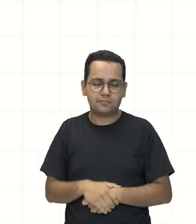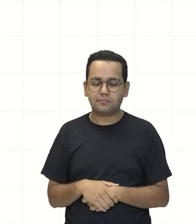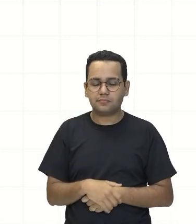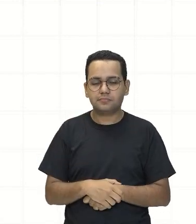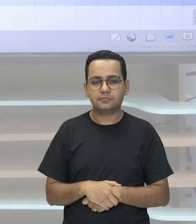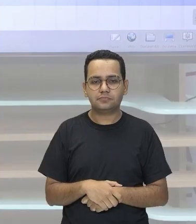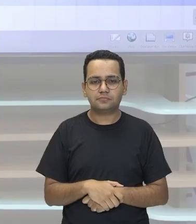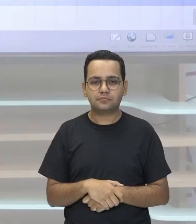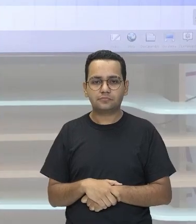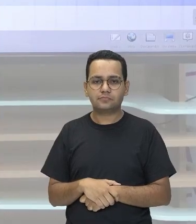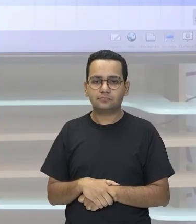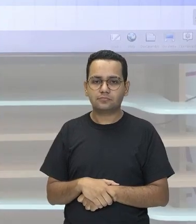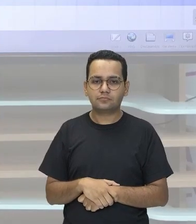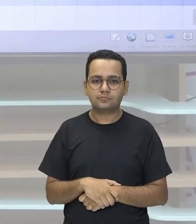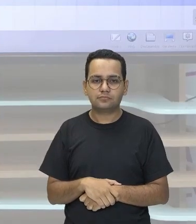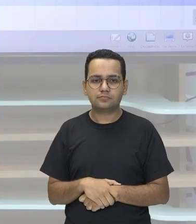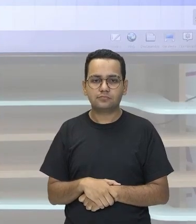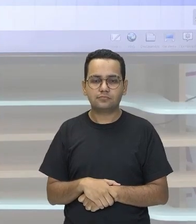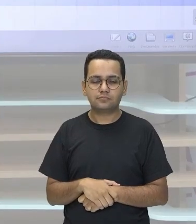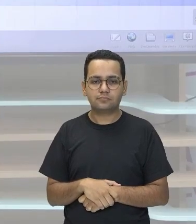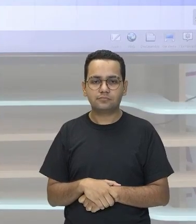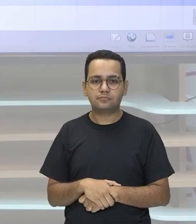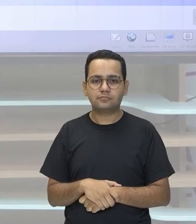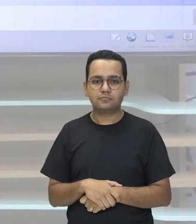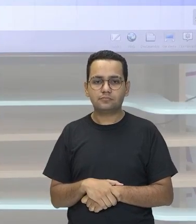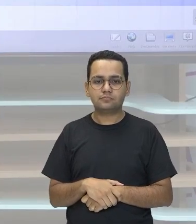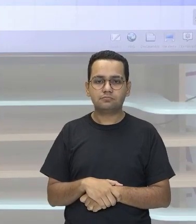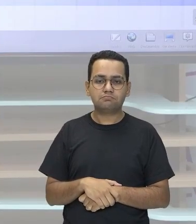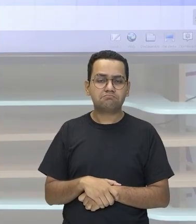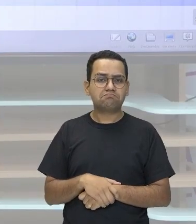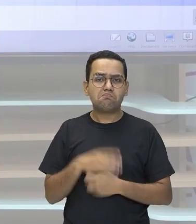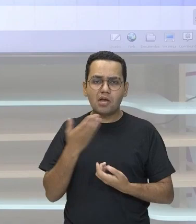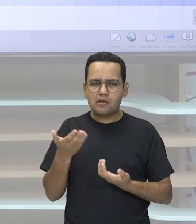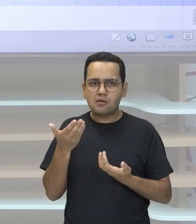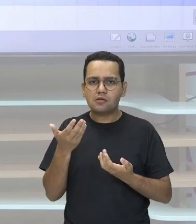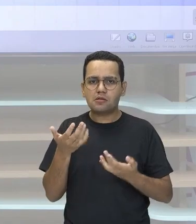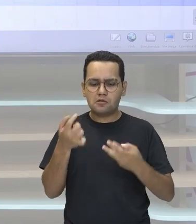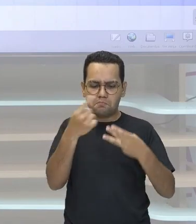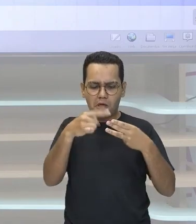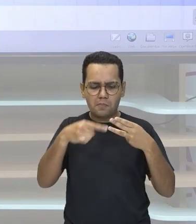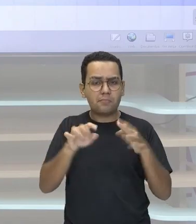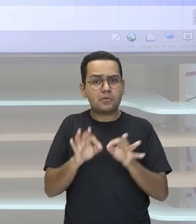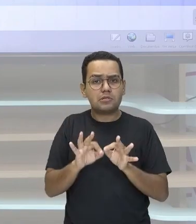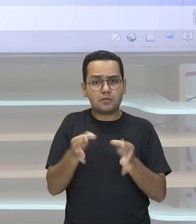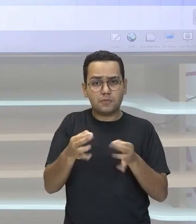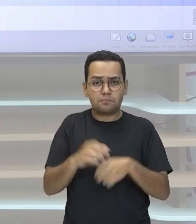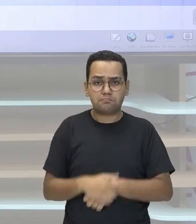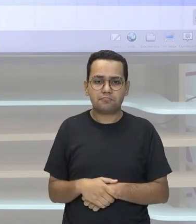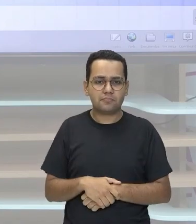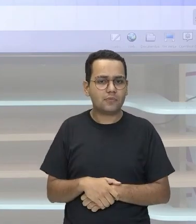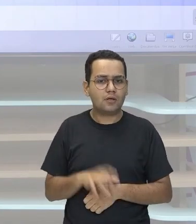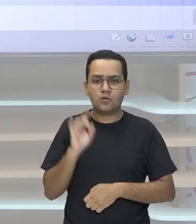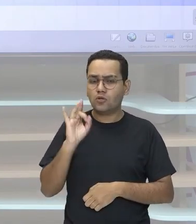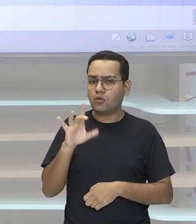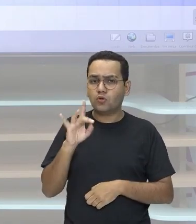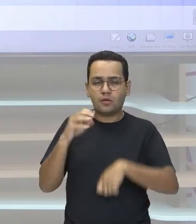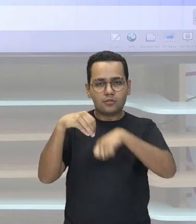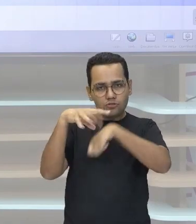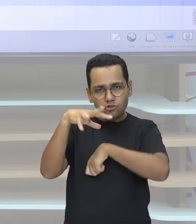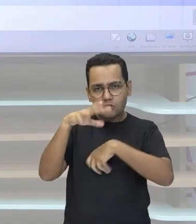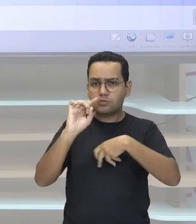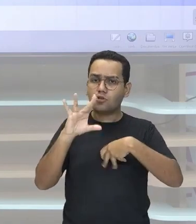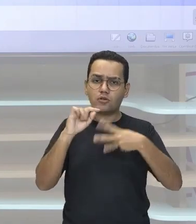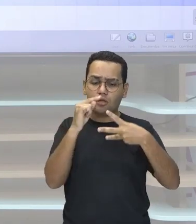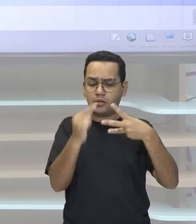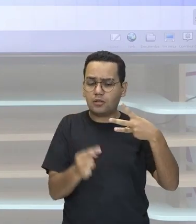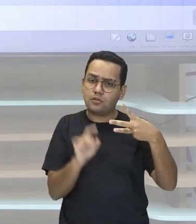olha Como nós acabamos de observar É bastante simples Nós temos que seguir três passos Qual foi o